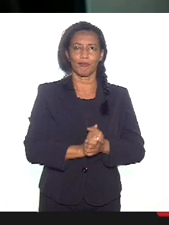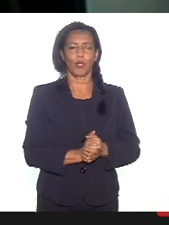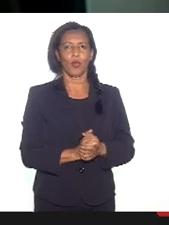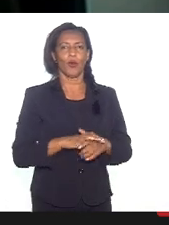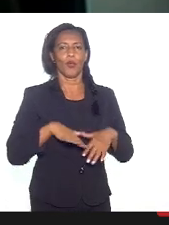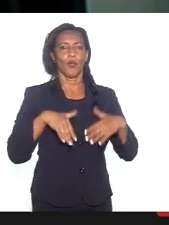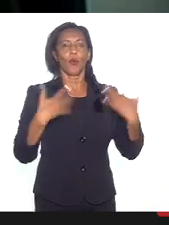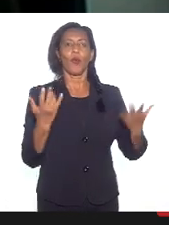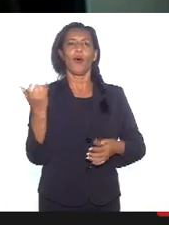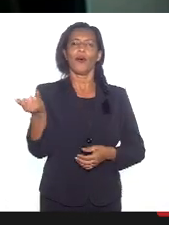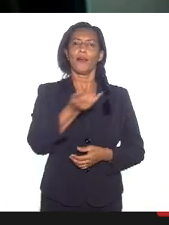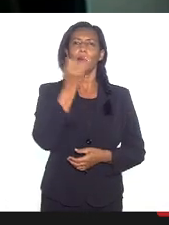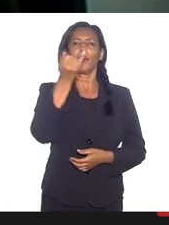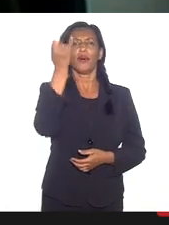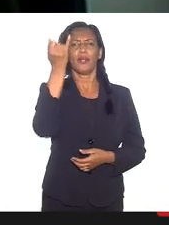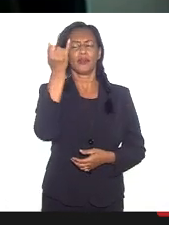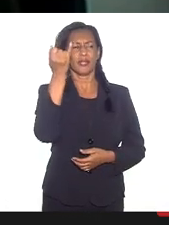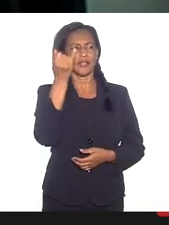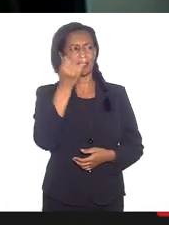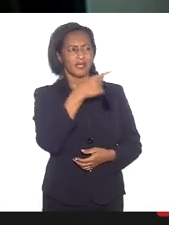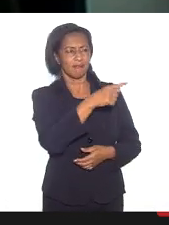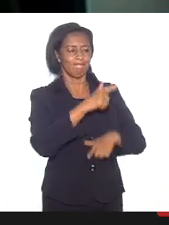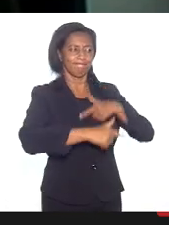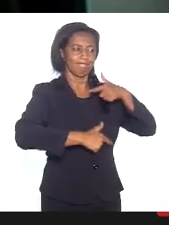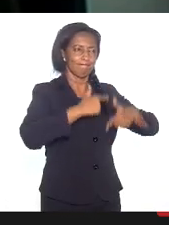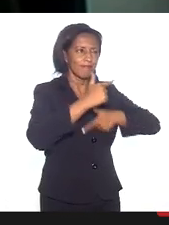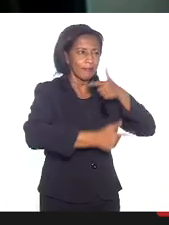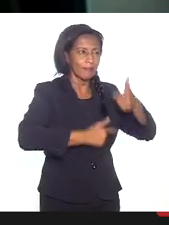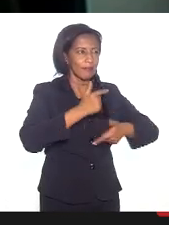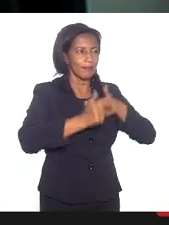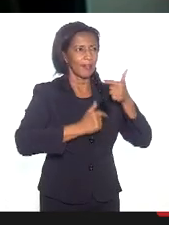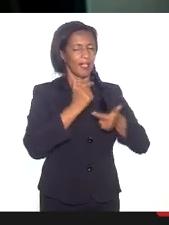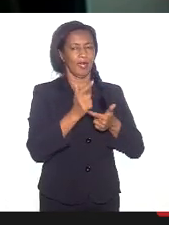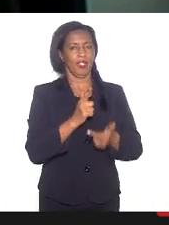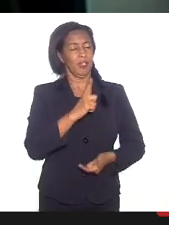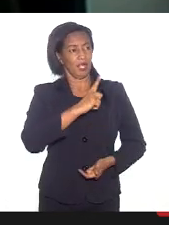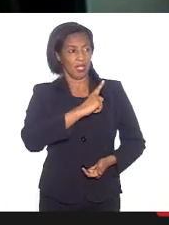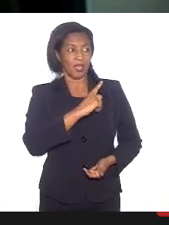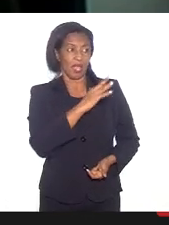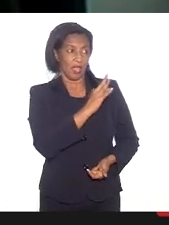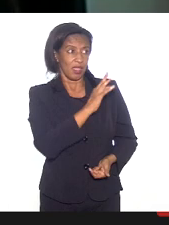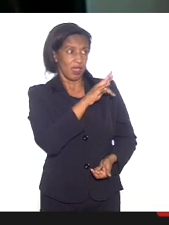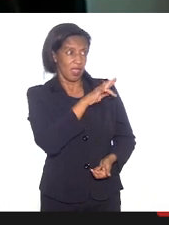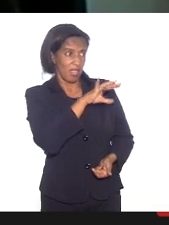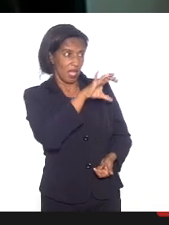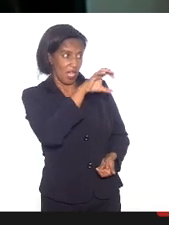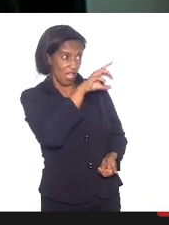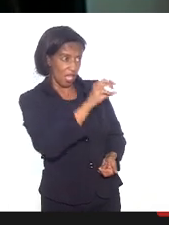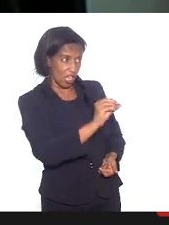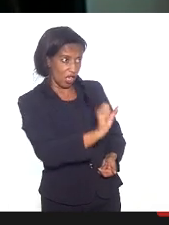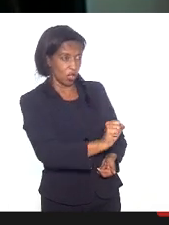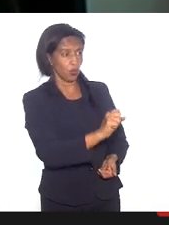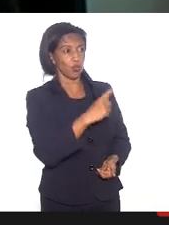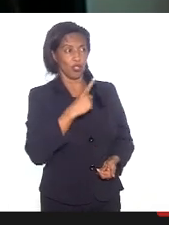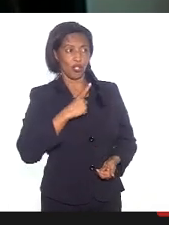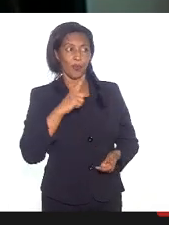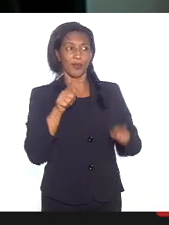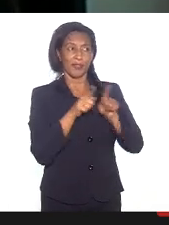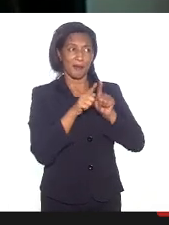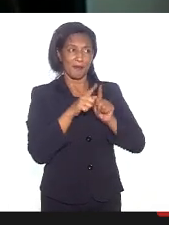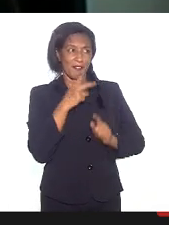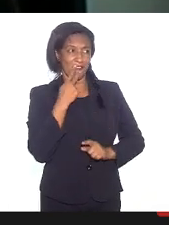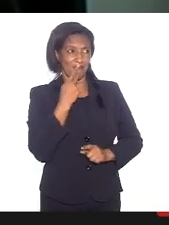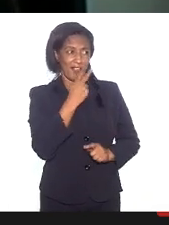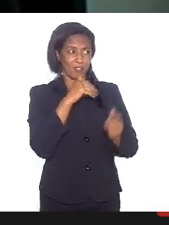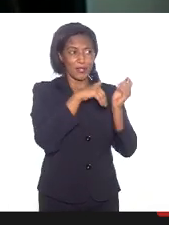importante papel que é realizado pelos terreiros. E aí queria fazer uma confidência aqui, mãe